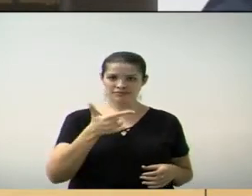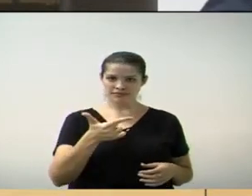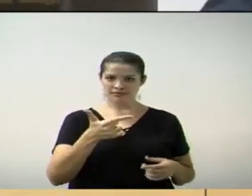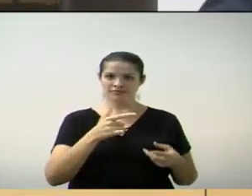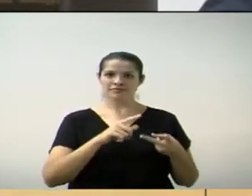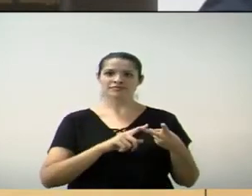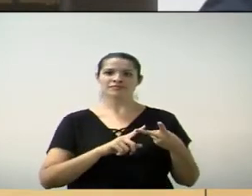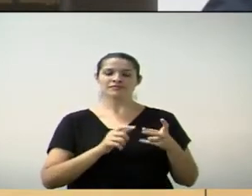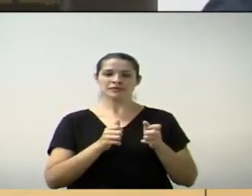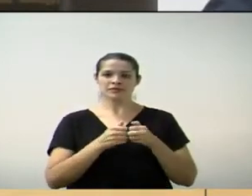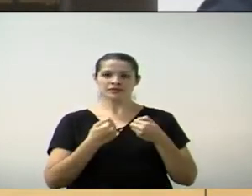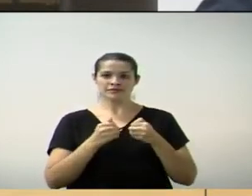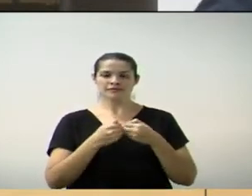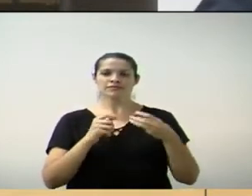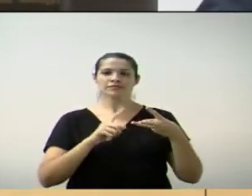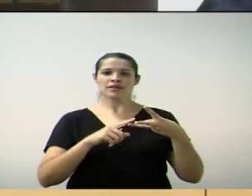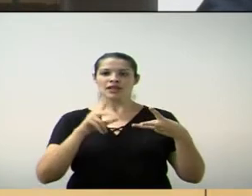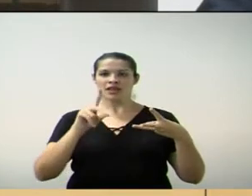e Kiko Meschiati.